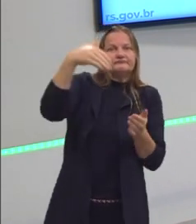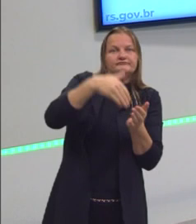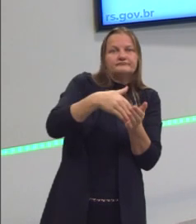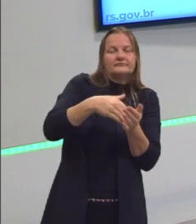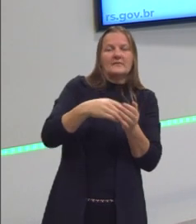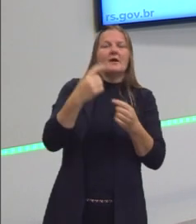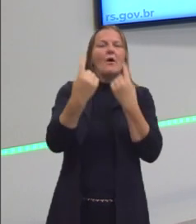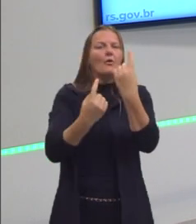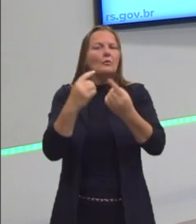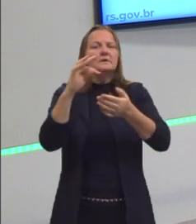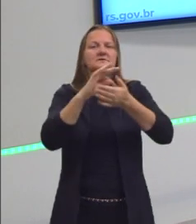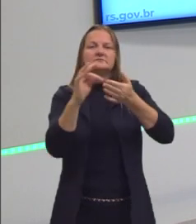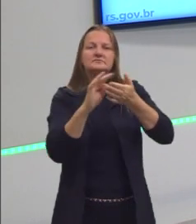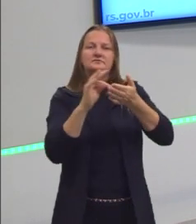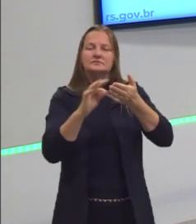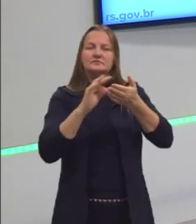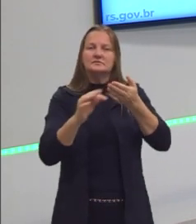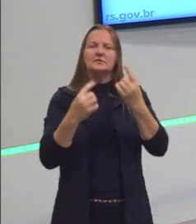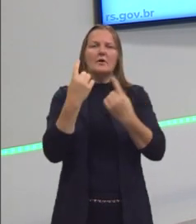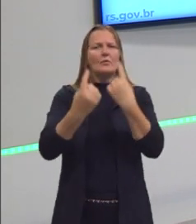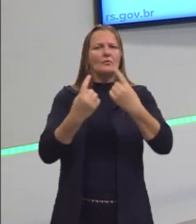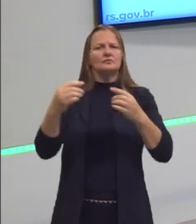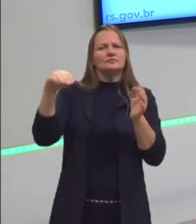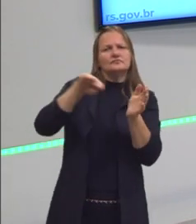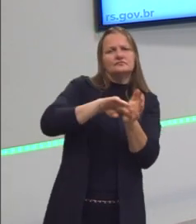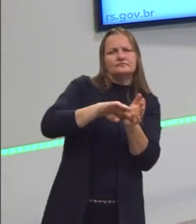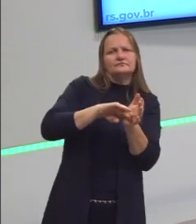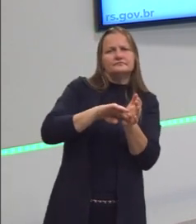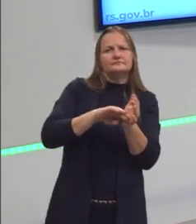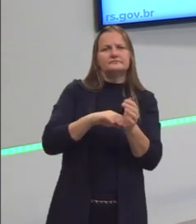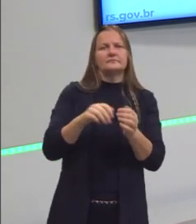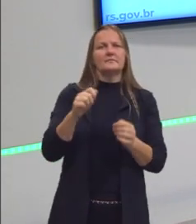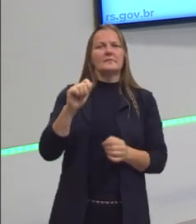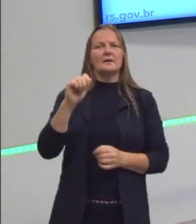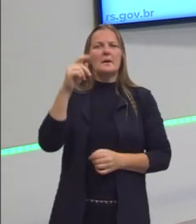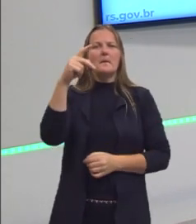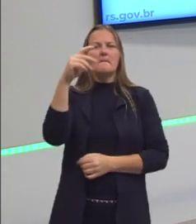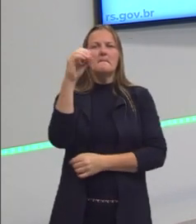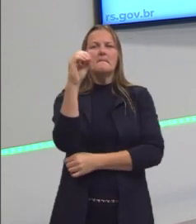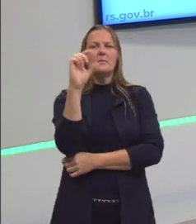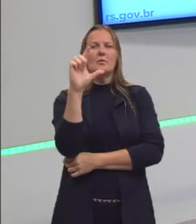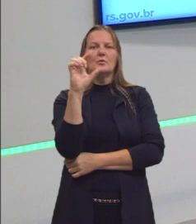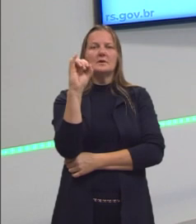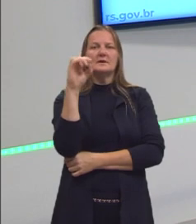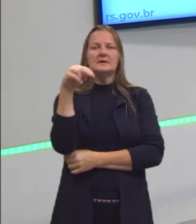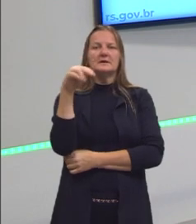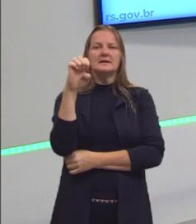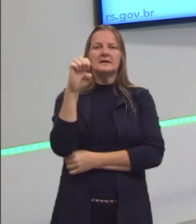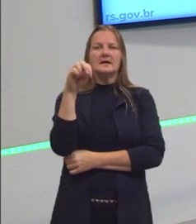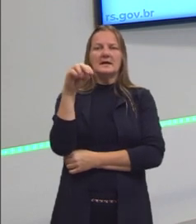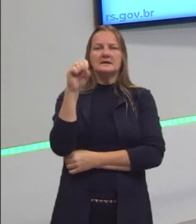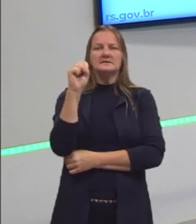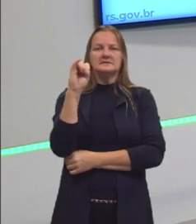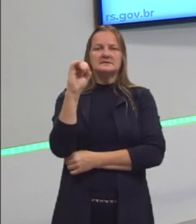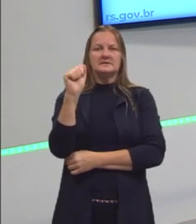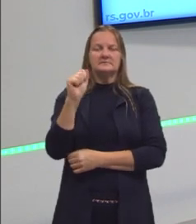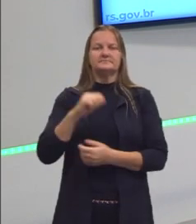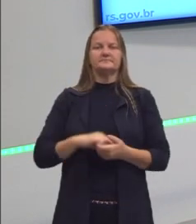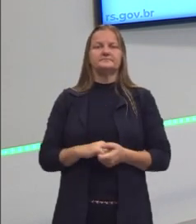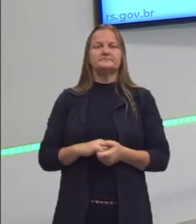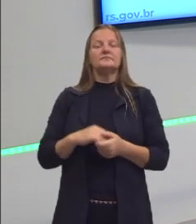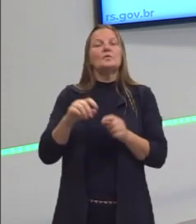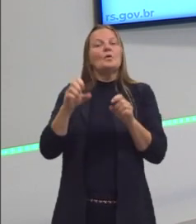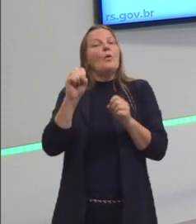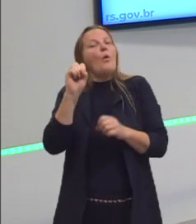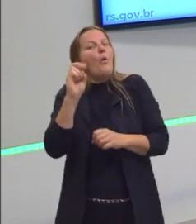teorias que dizem que alguns povos que vieram para cá eram ali da Polinésia, ou até povos da África que